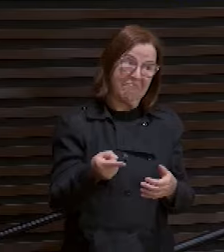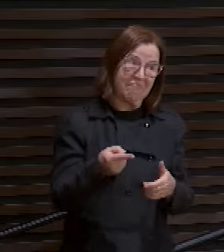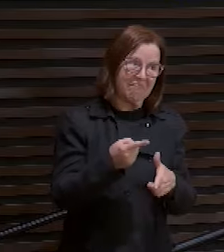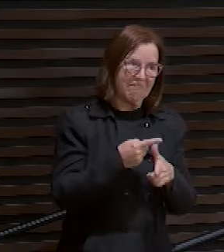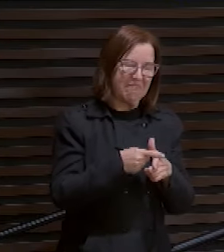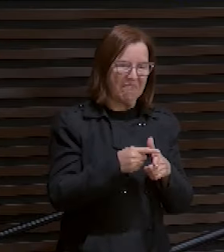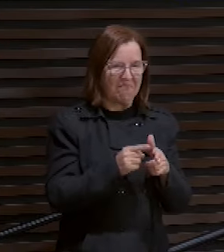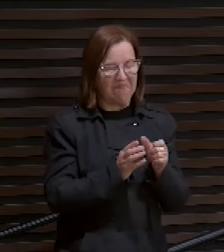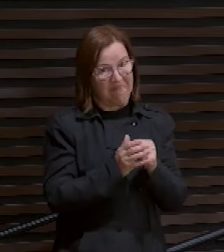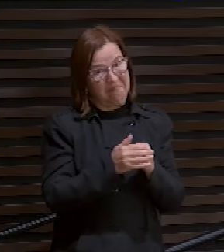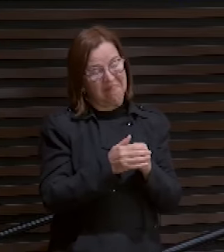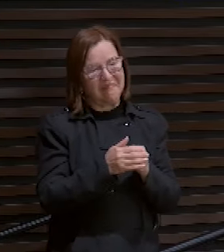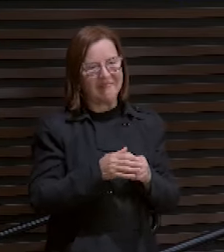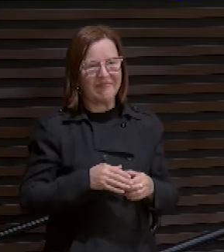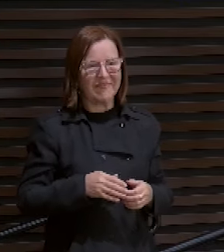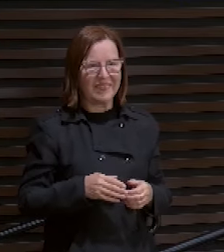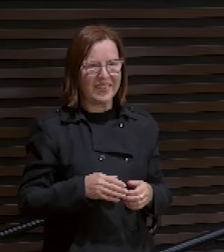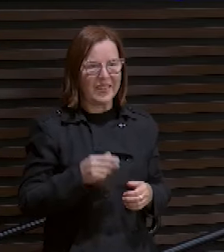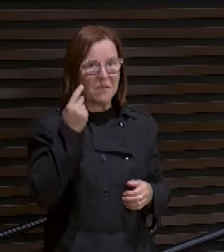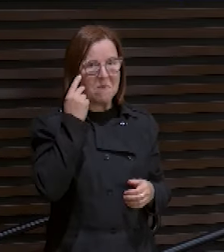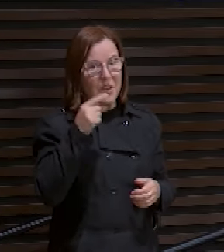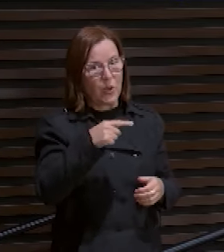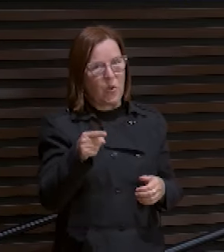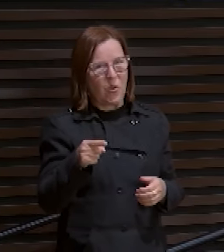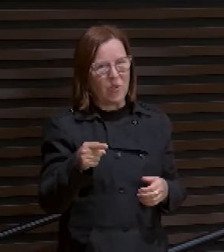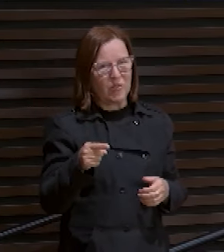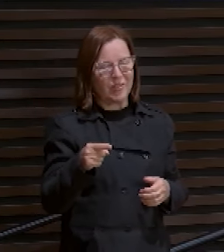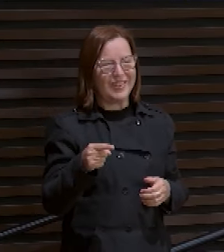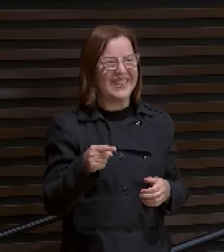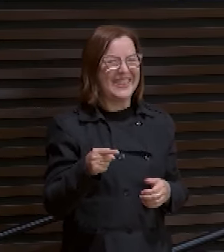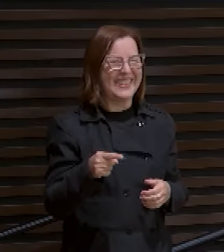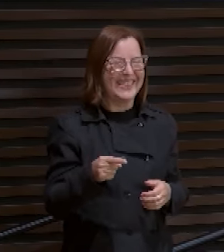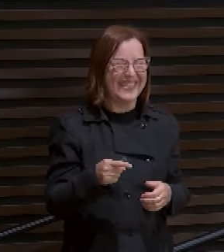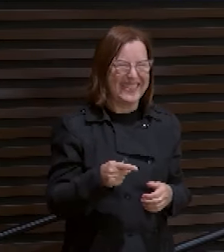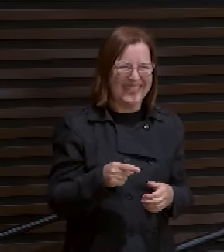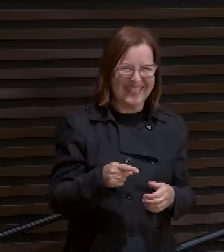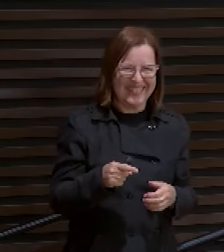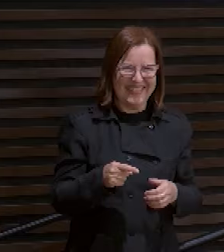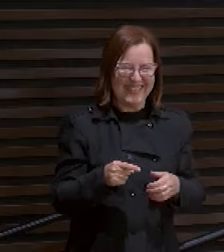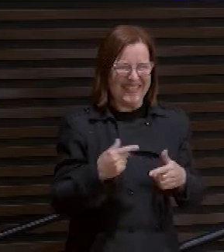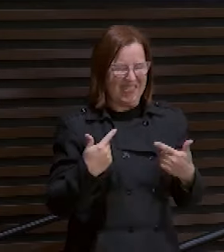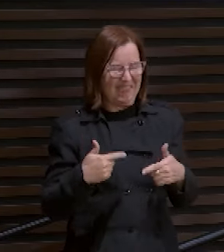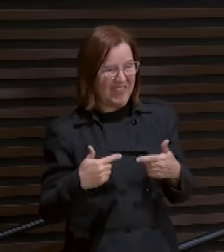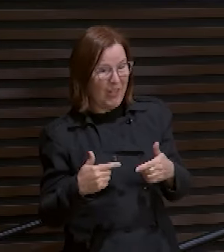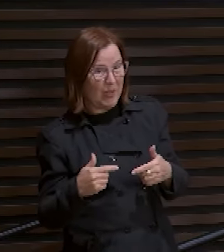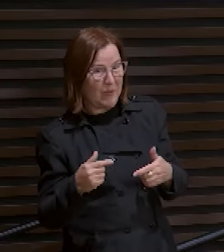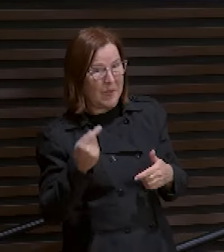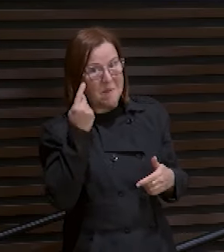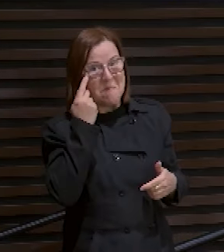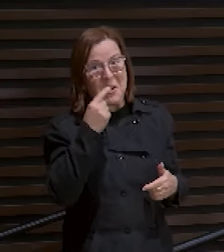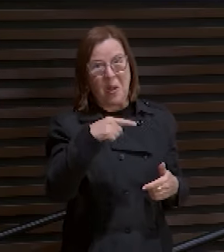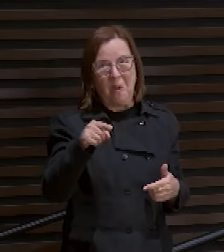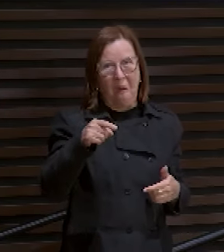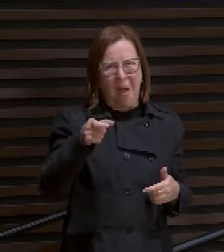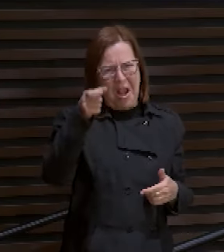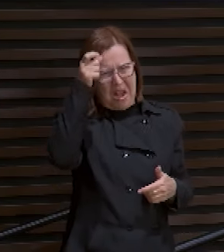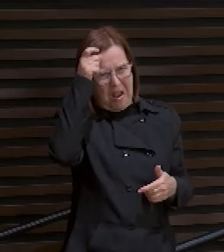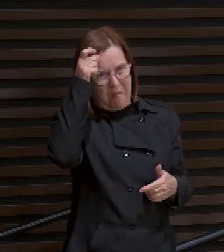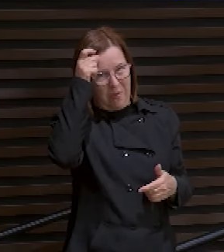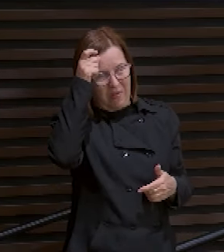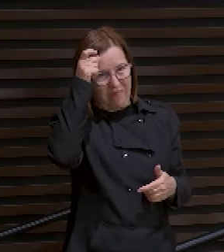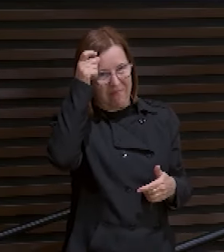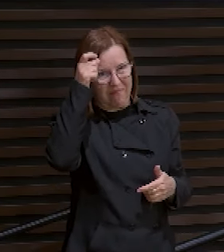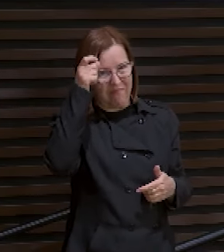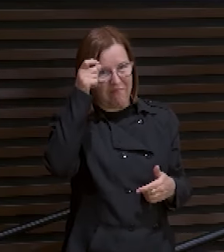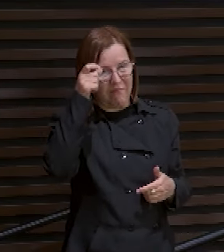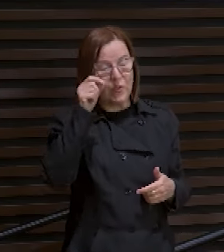para outros, é frescura, para outros, é demônio, chamado depressão.